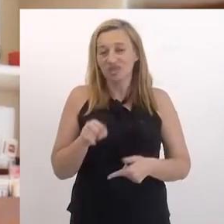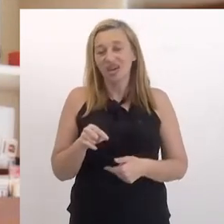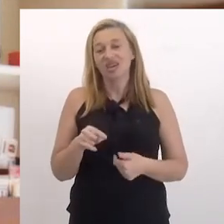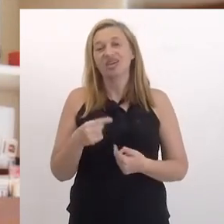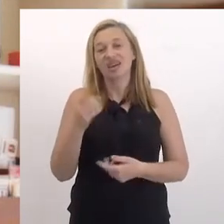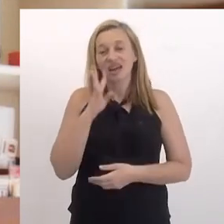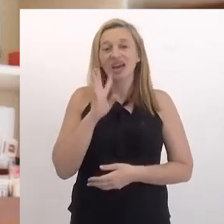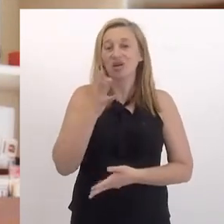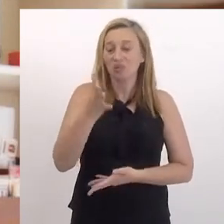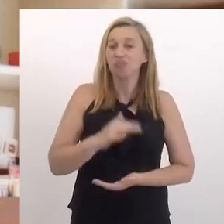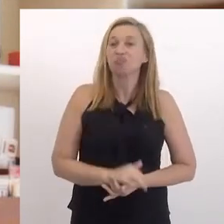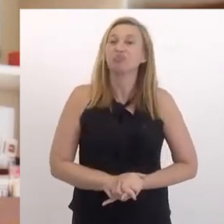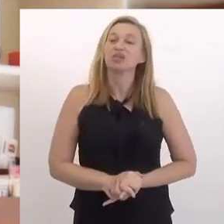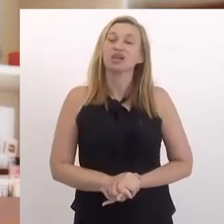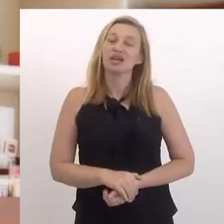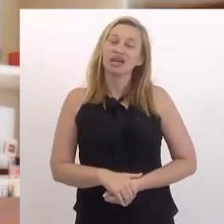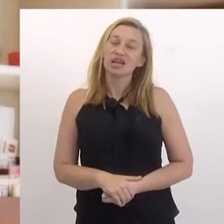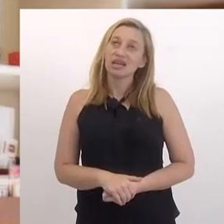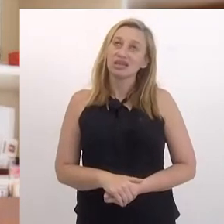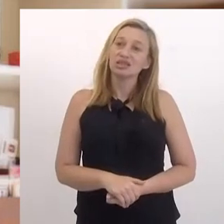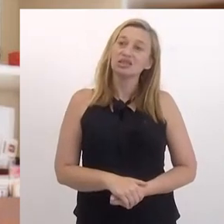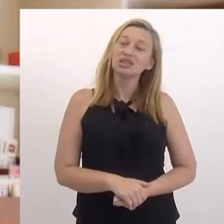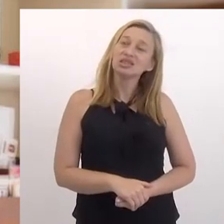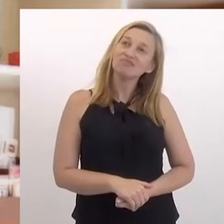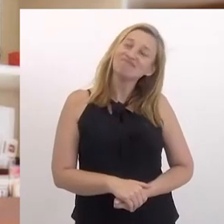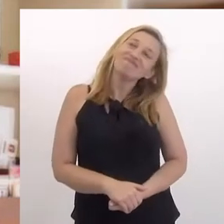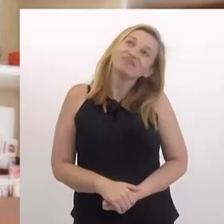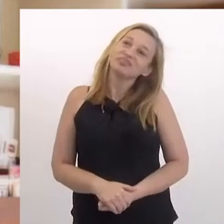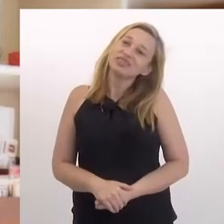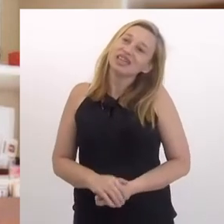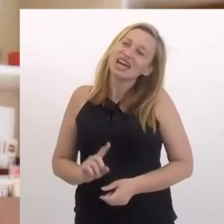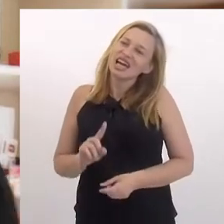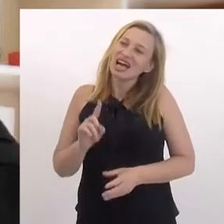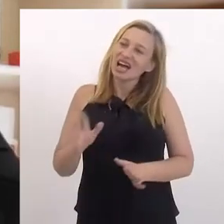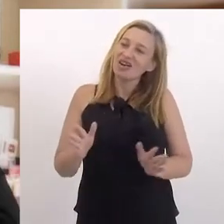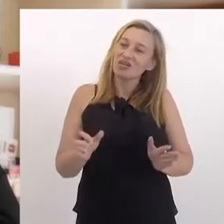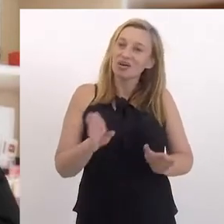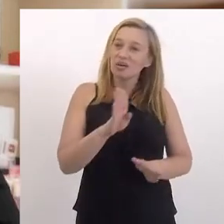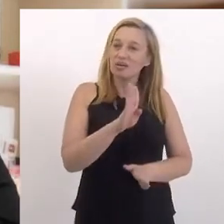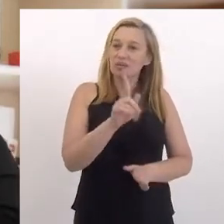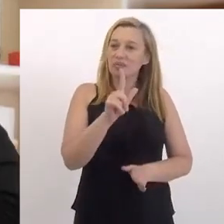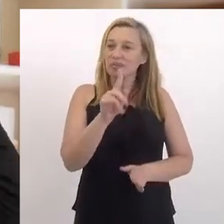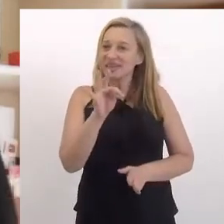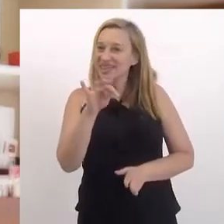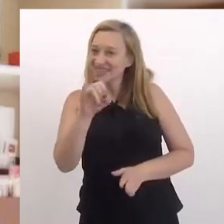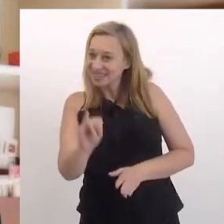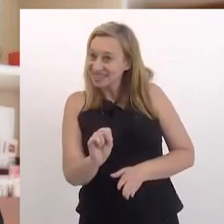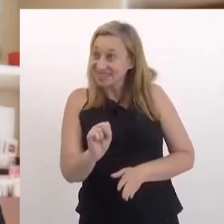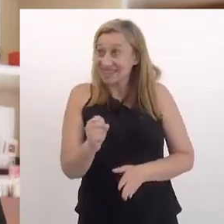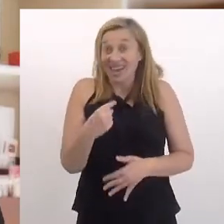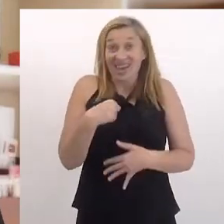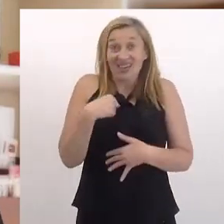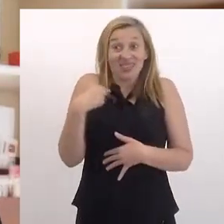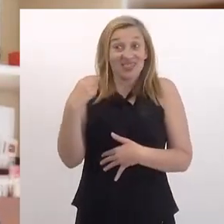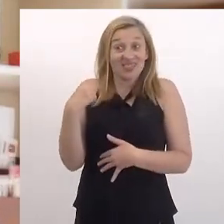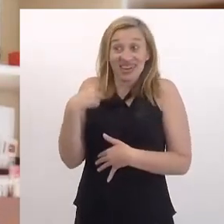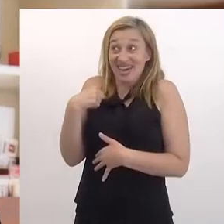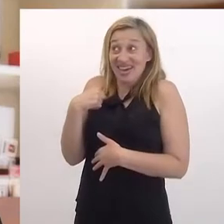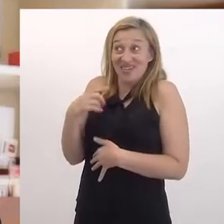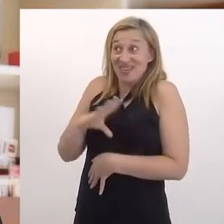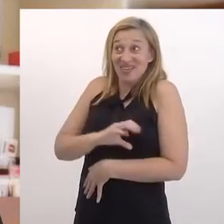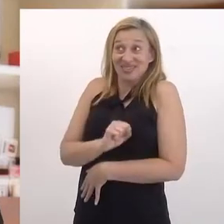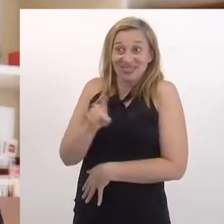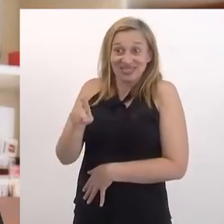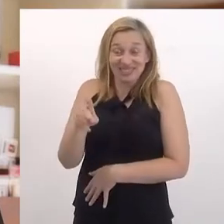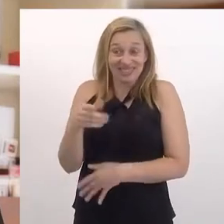agressão muito bacana. Eu queria pular lá para Blitz, porque eu era superfã,